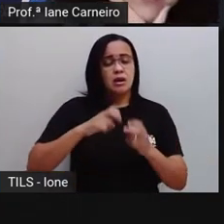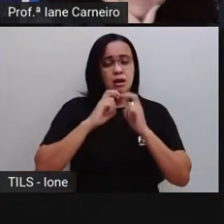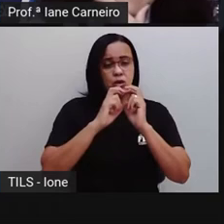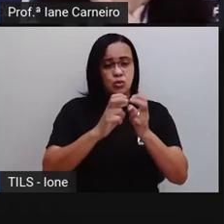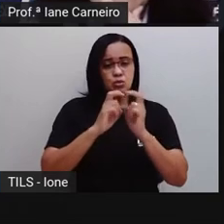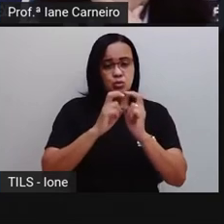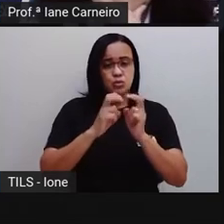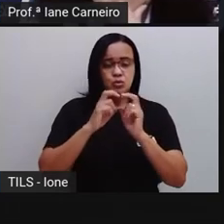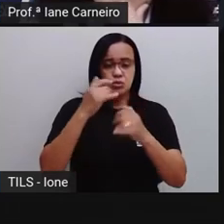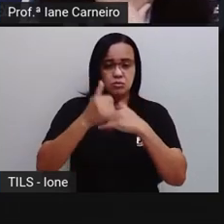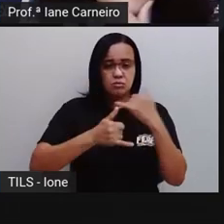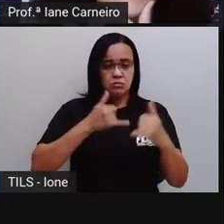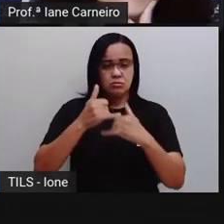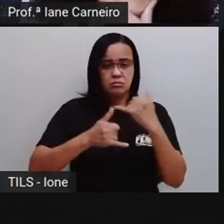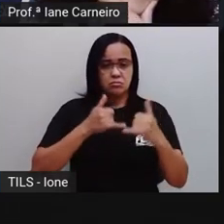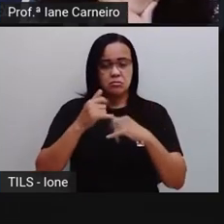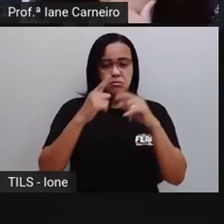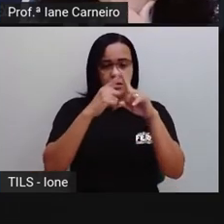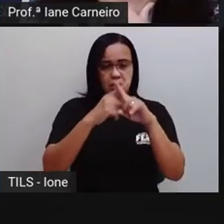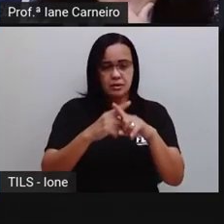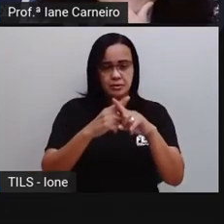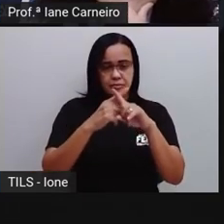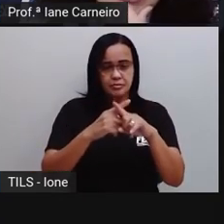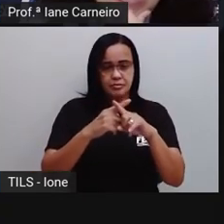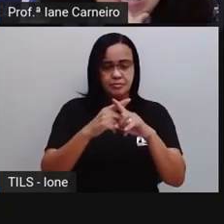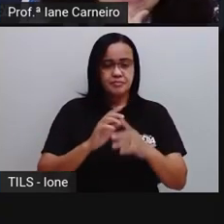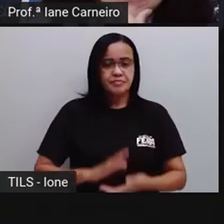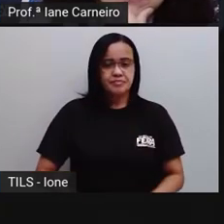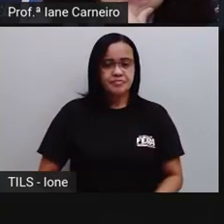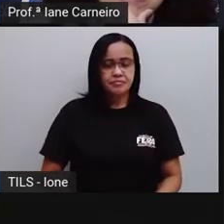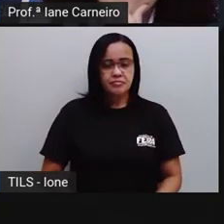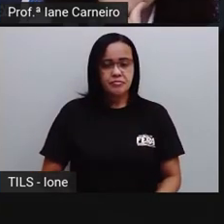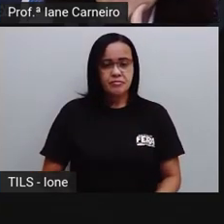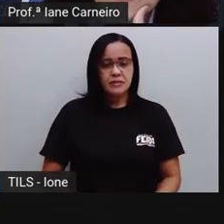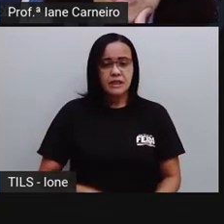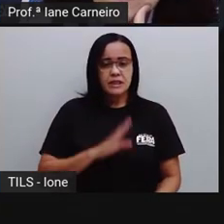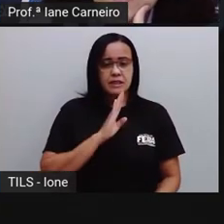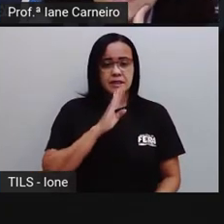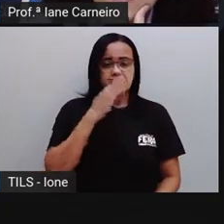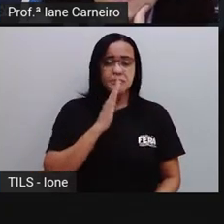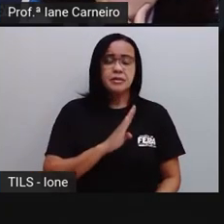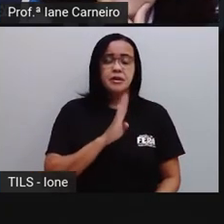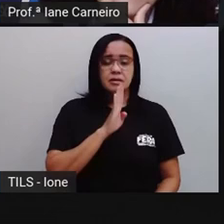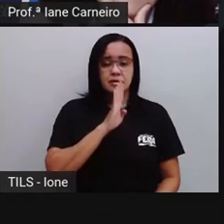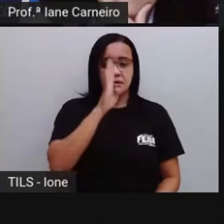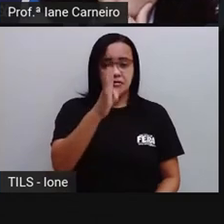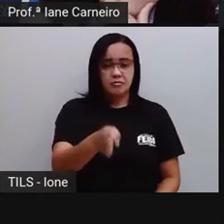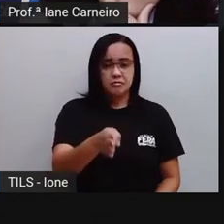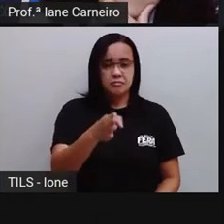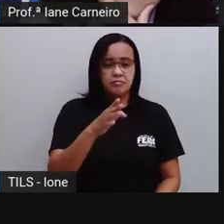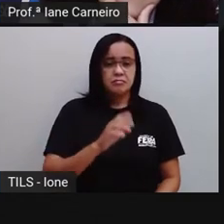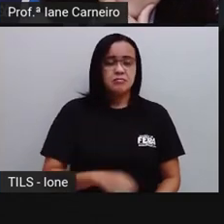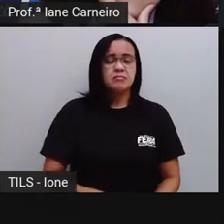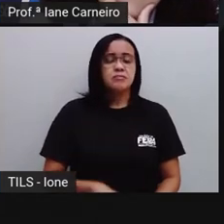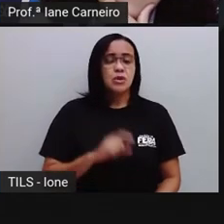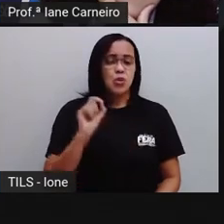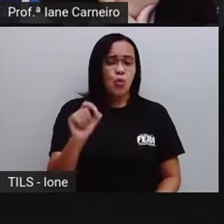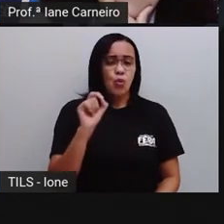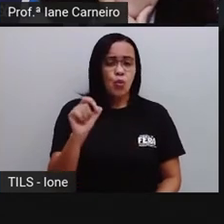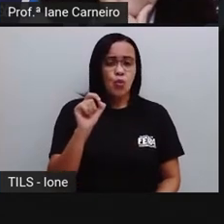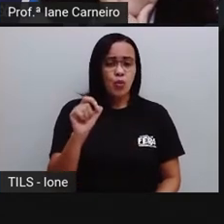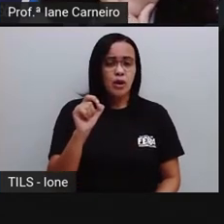o X do trenzinho. E o que que tá na frente de Carlos? Agora ficou fácil, né? O tá na frente dele, ó,